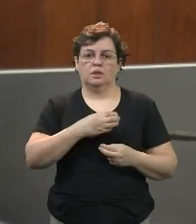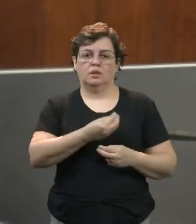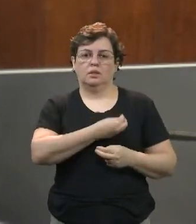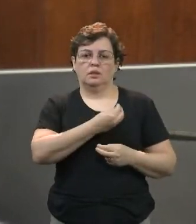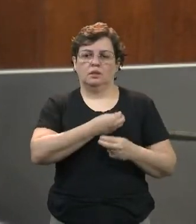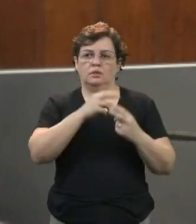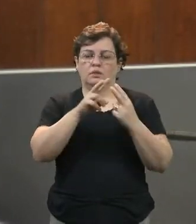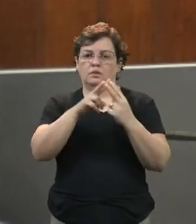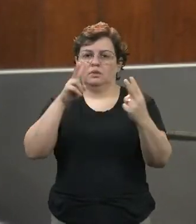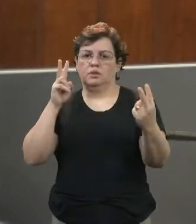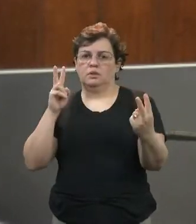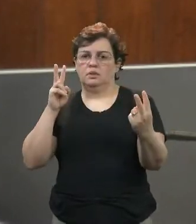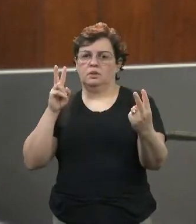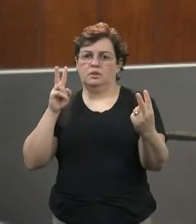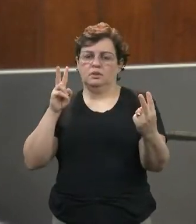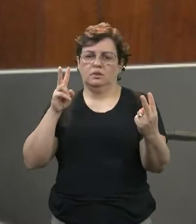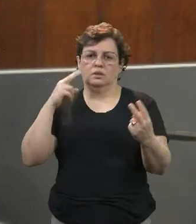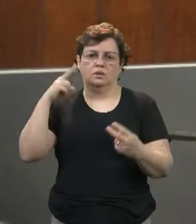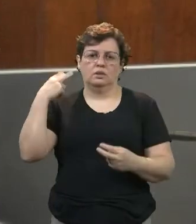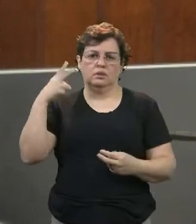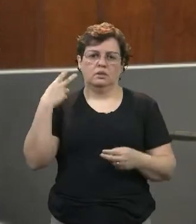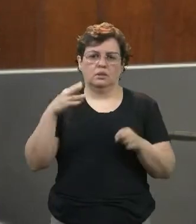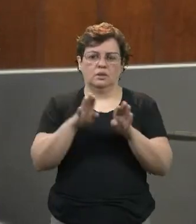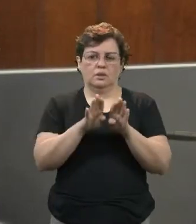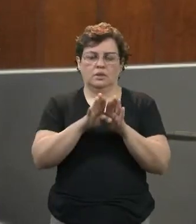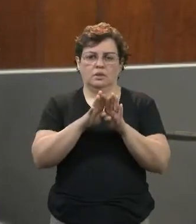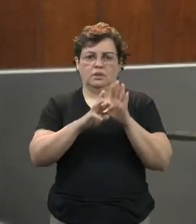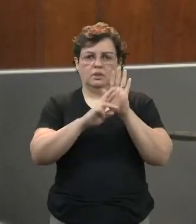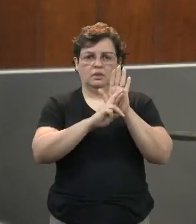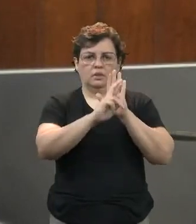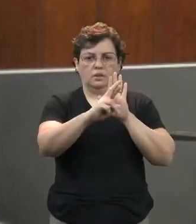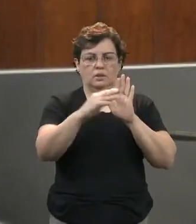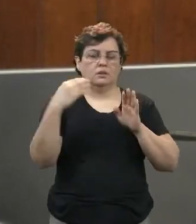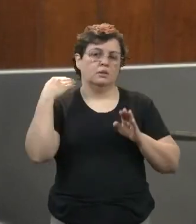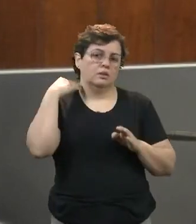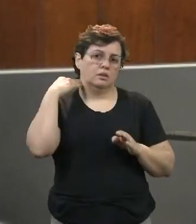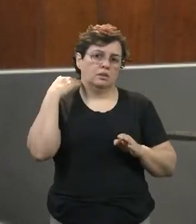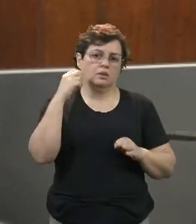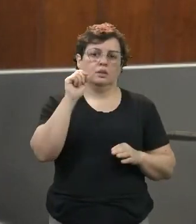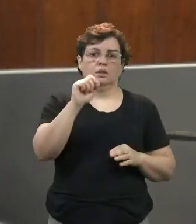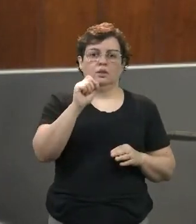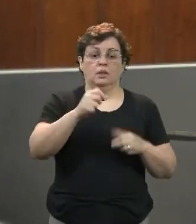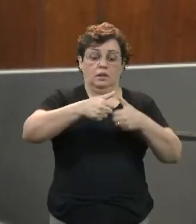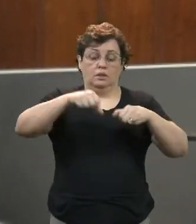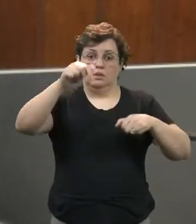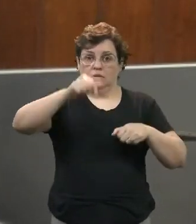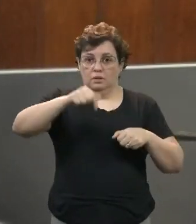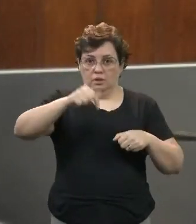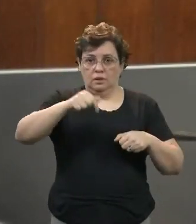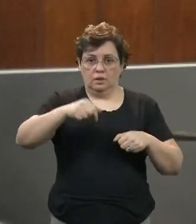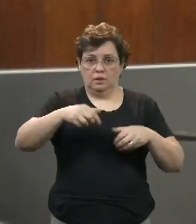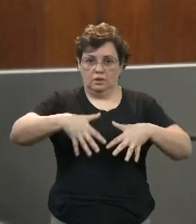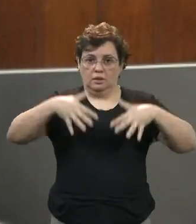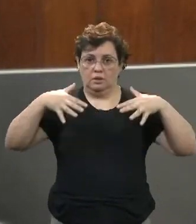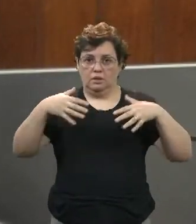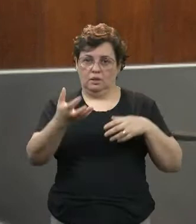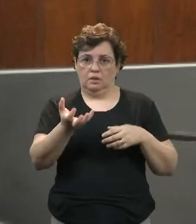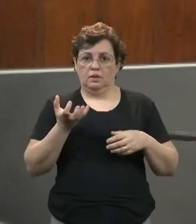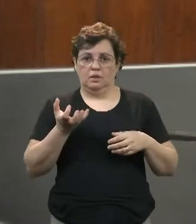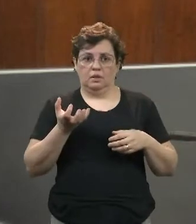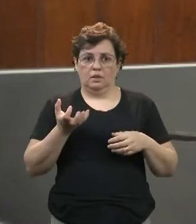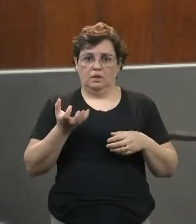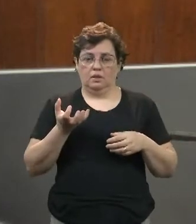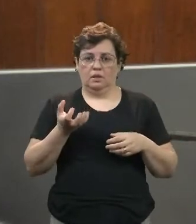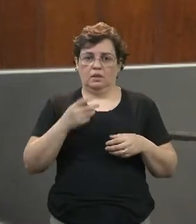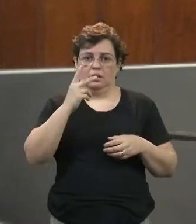dos senhores vereadores e também alguns representantes dos bancos. Aqueles que estão no plenário e desejarem utilizar